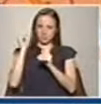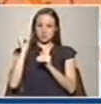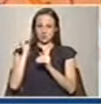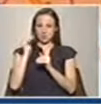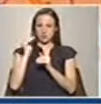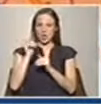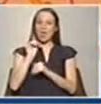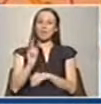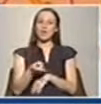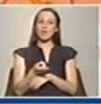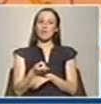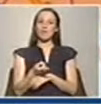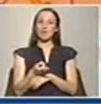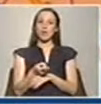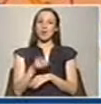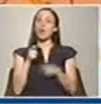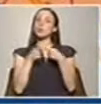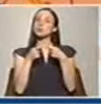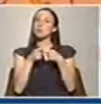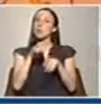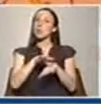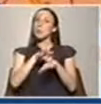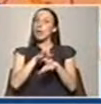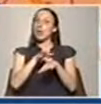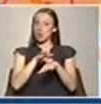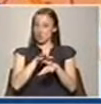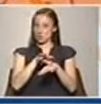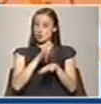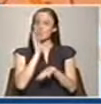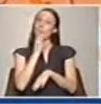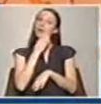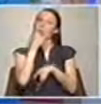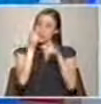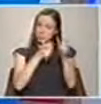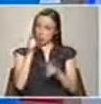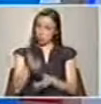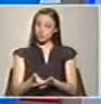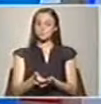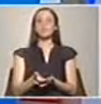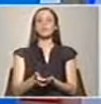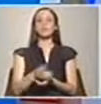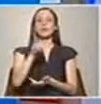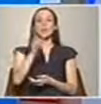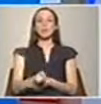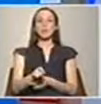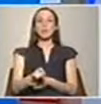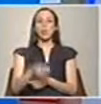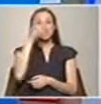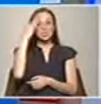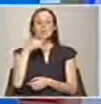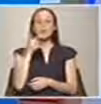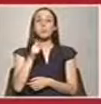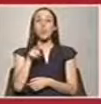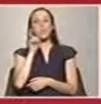acordo com o tipo de pele que a pessoa tem, não é? Existem vários no mercado. Também aqui não esquecer em relação aos protetores.